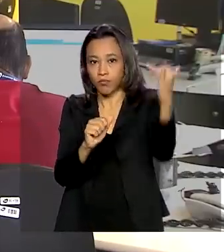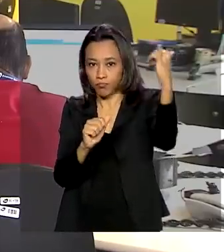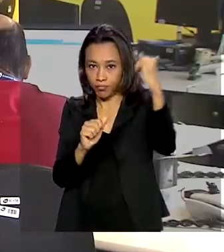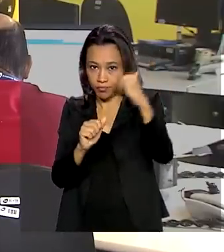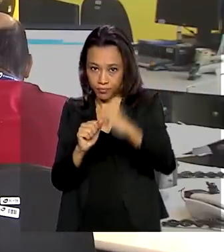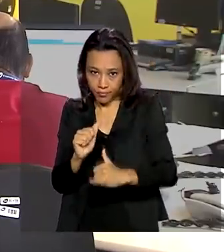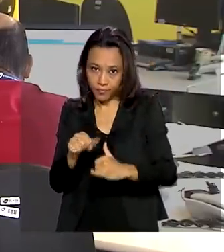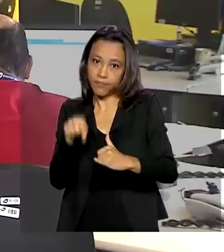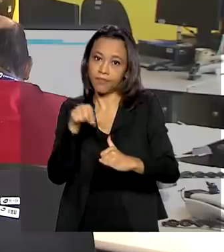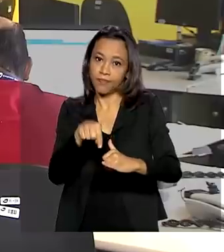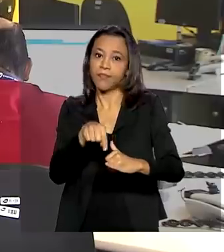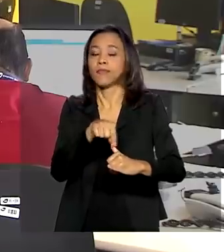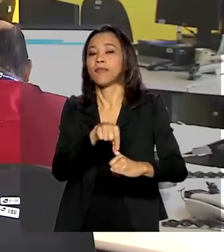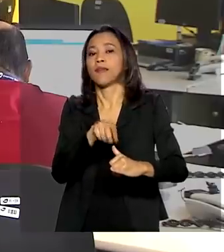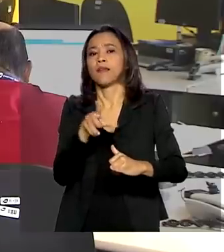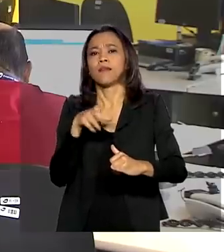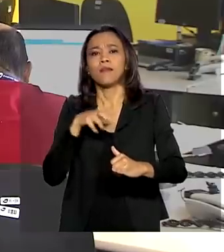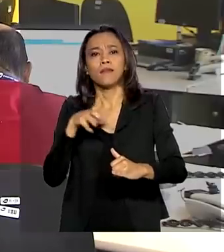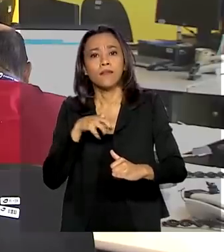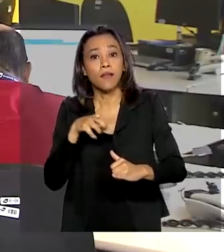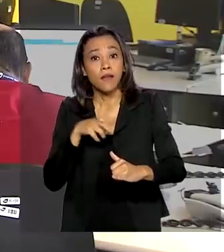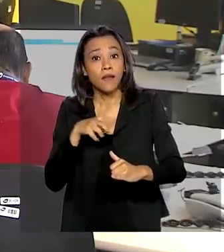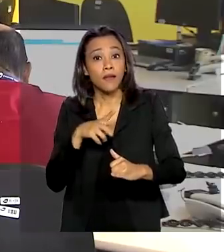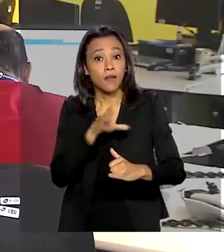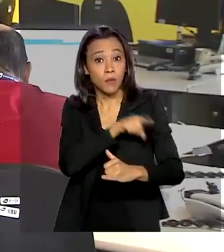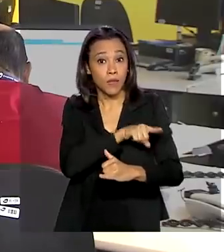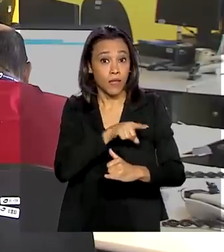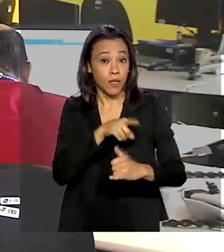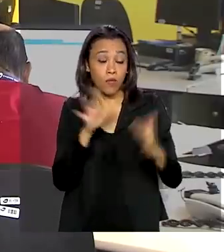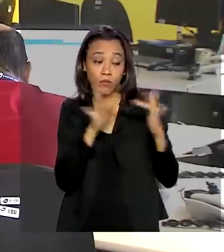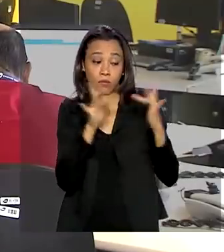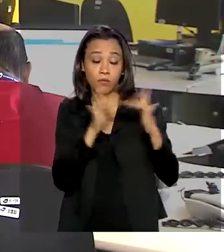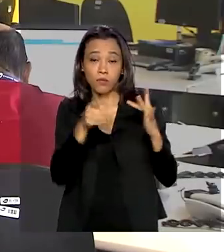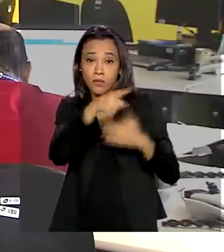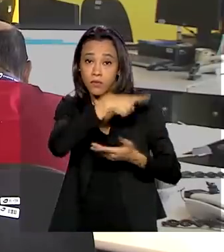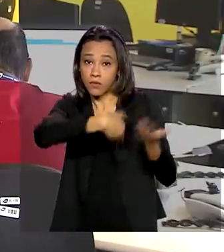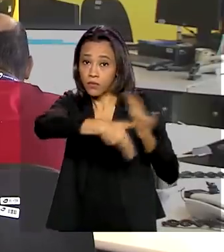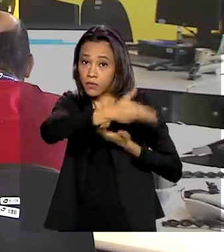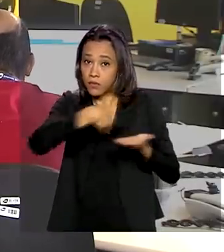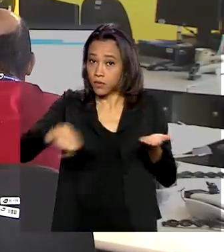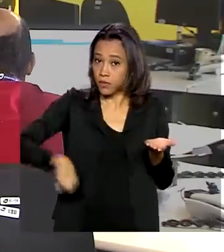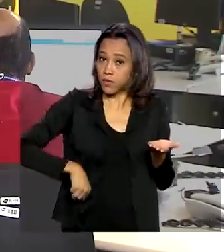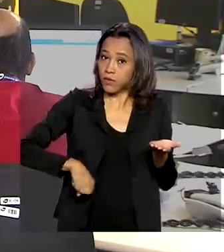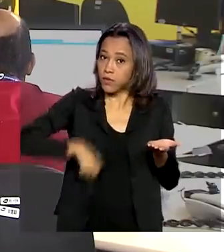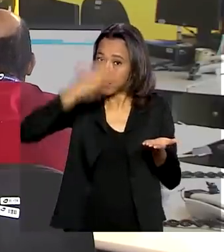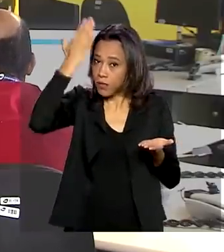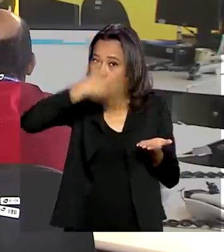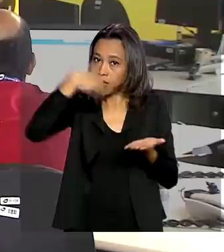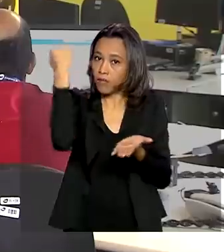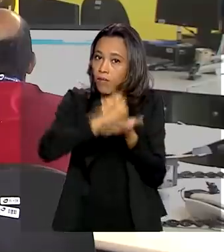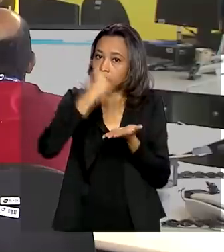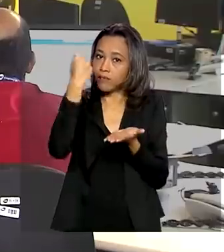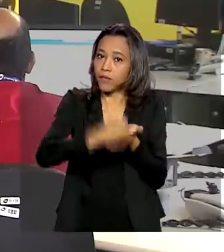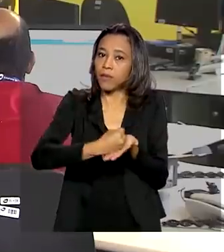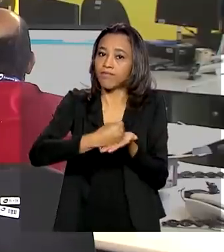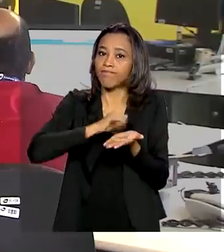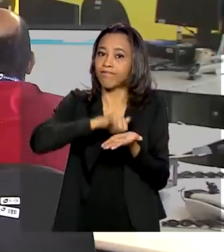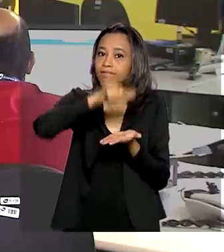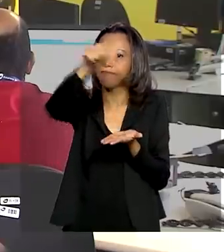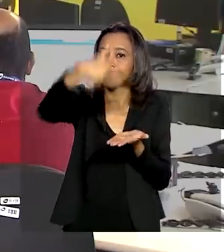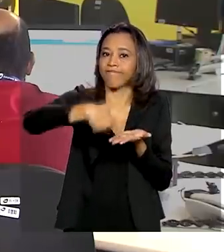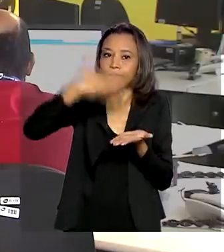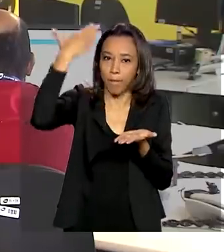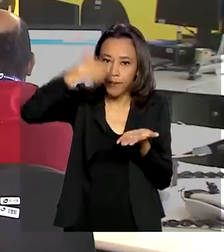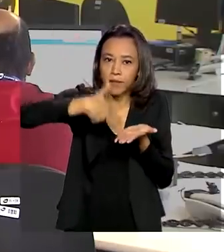aeroporto. Que haja demanda oficial da Embaixada ou do Consulado e seja apresentada a passagem aérea. Bom, ainda